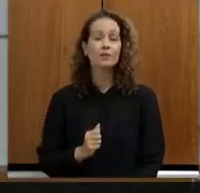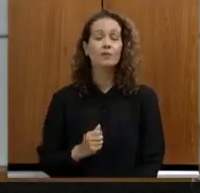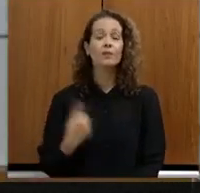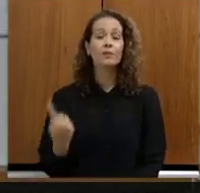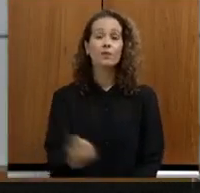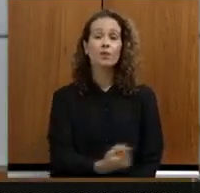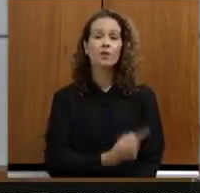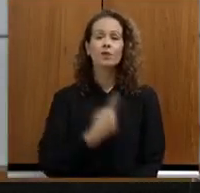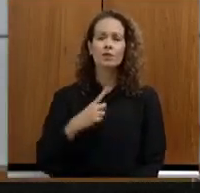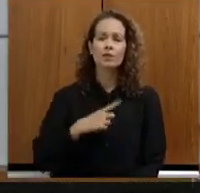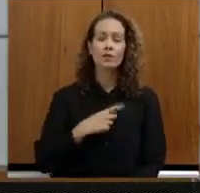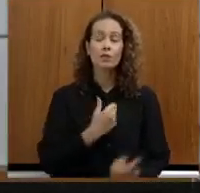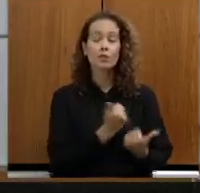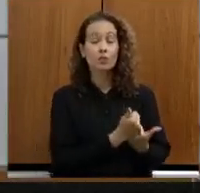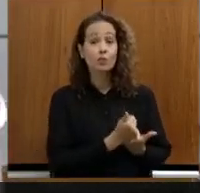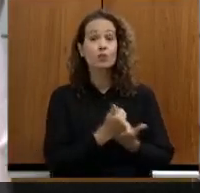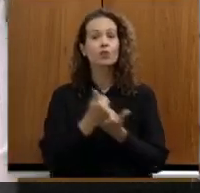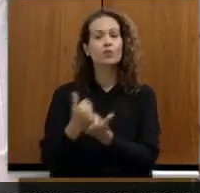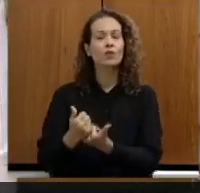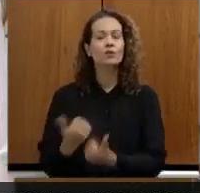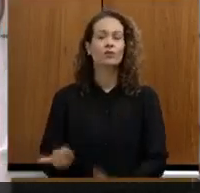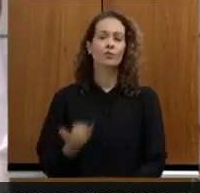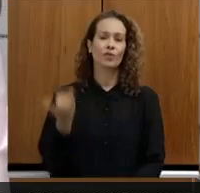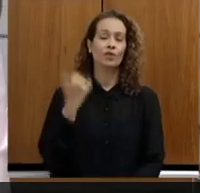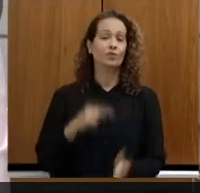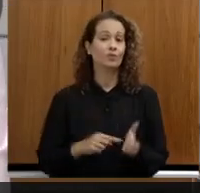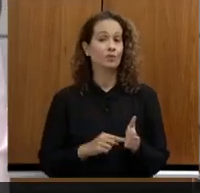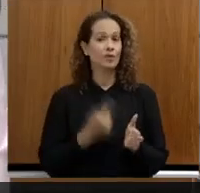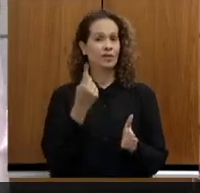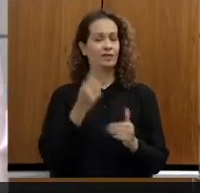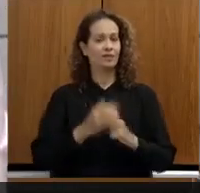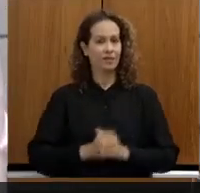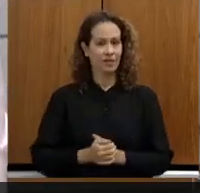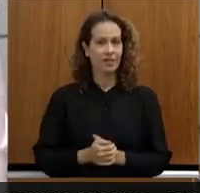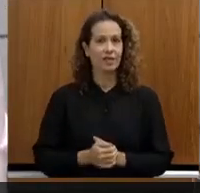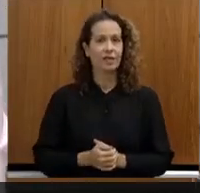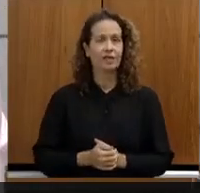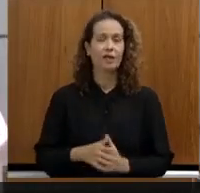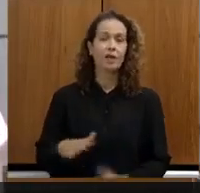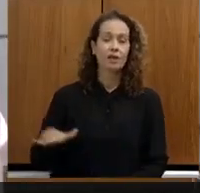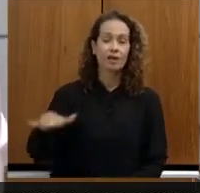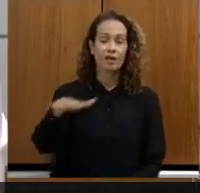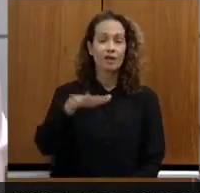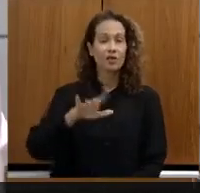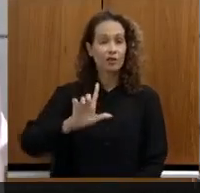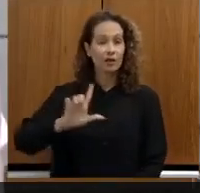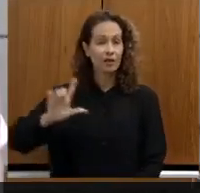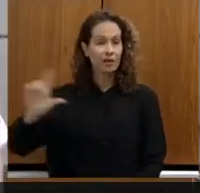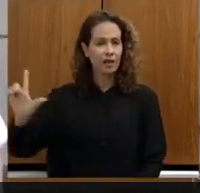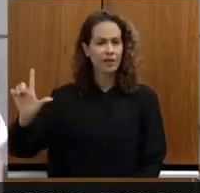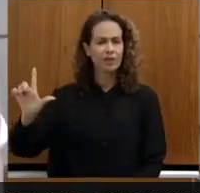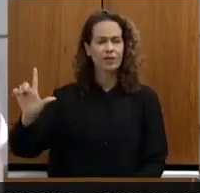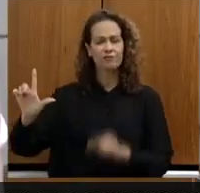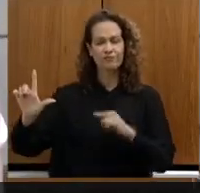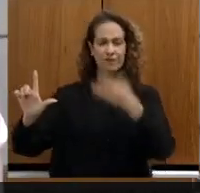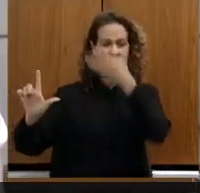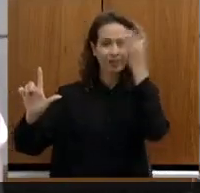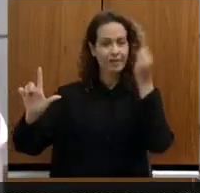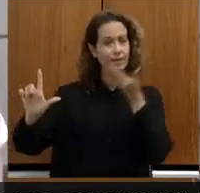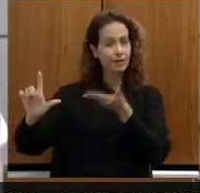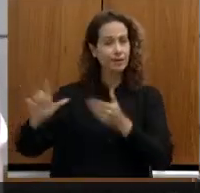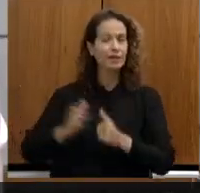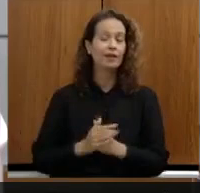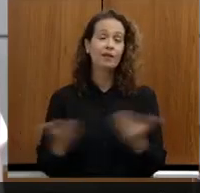gente tem tido um suporte muito grande pela primeira vez, a região leste é muito esquecida, viu, presidente? E agora a